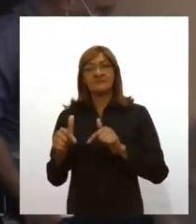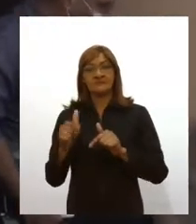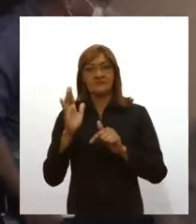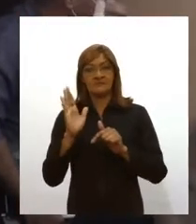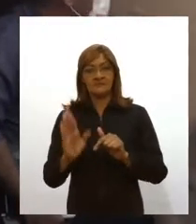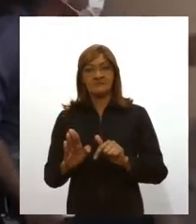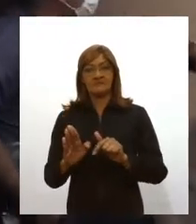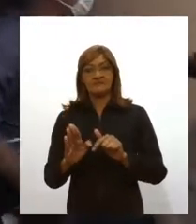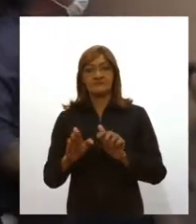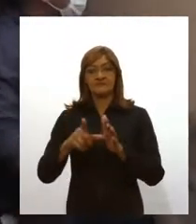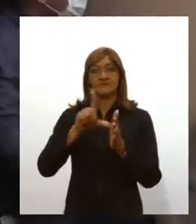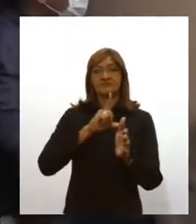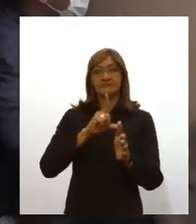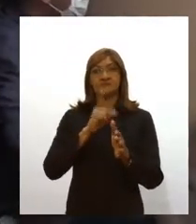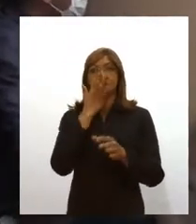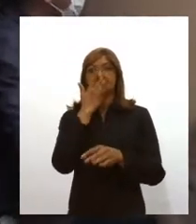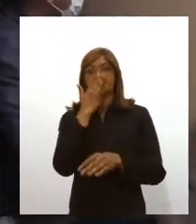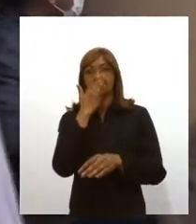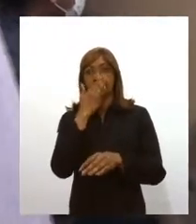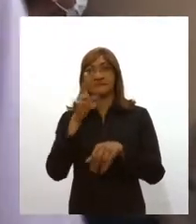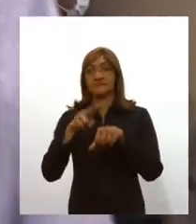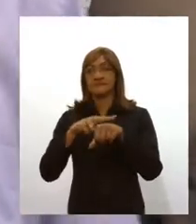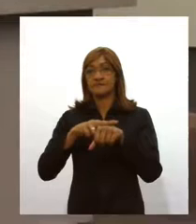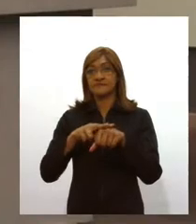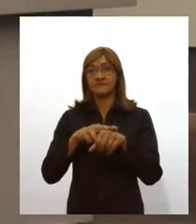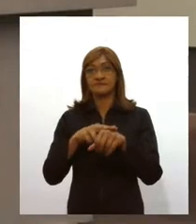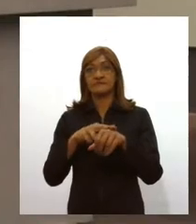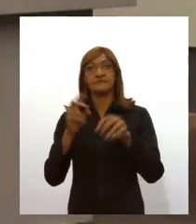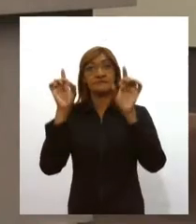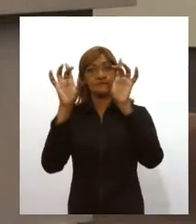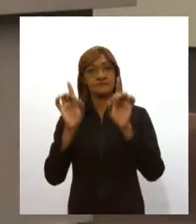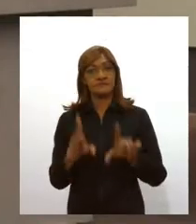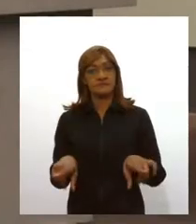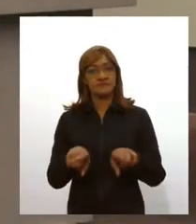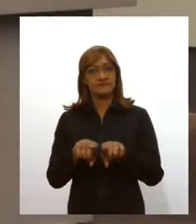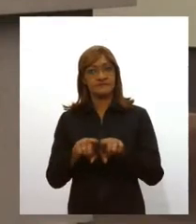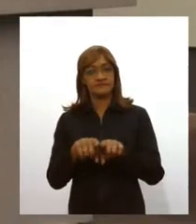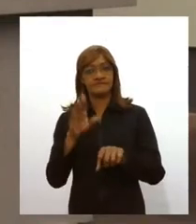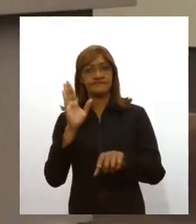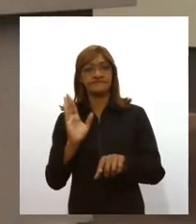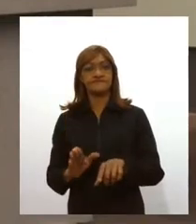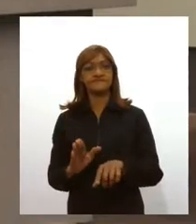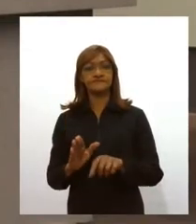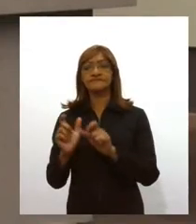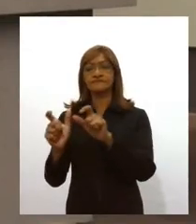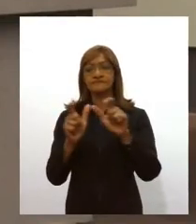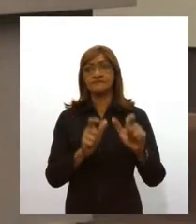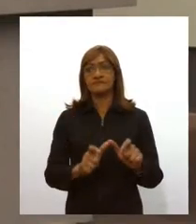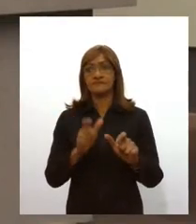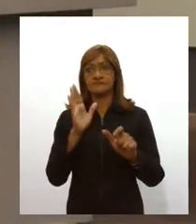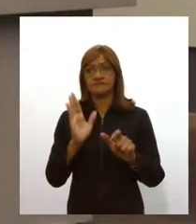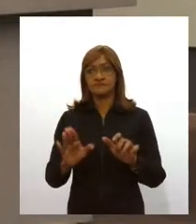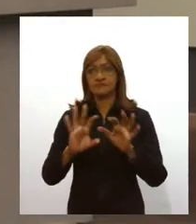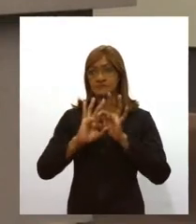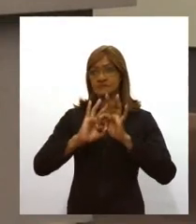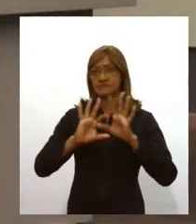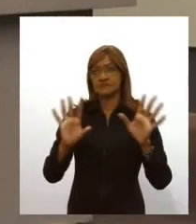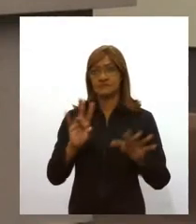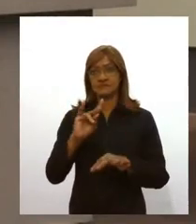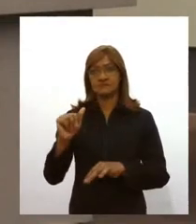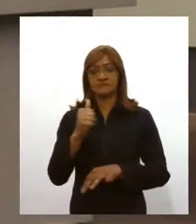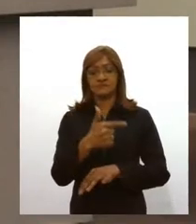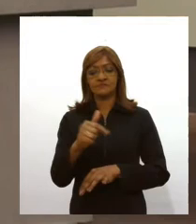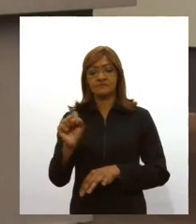que estavam na fase verde, quanto das atividades especiais. Nos setores já liberados na fase verde, desde o dia 28 de